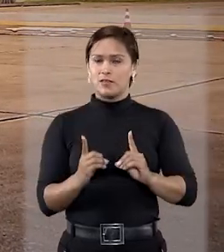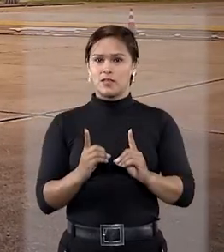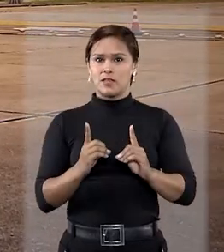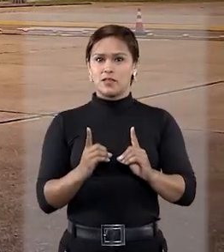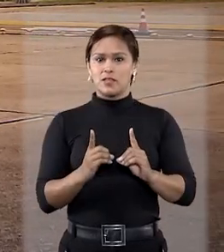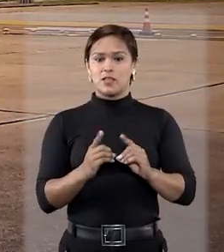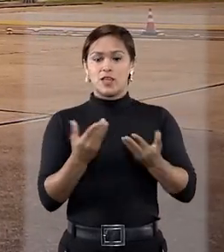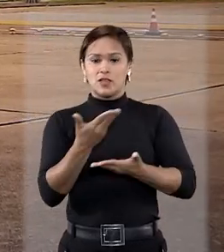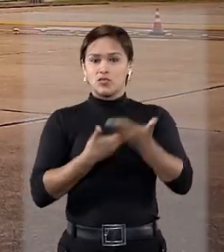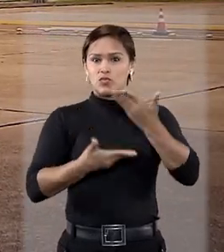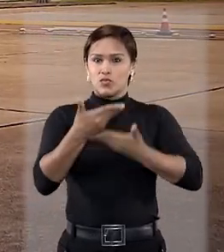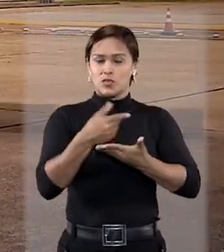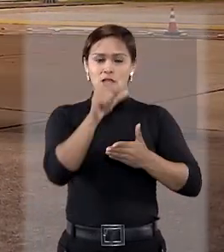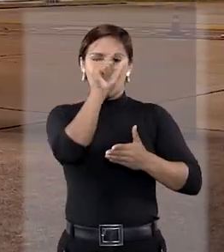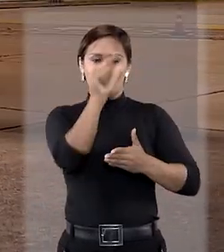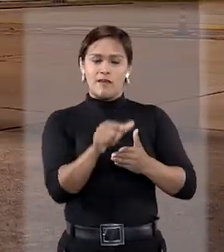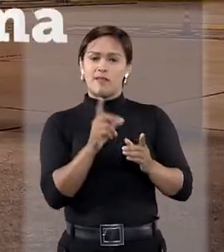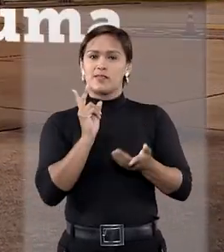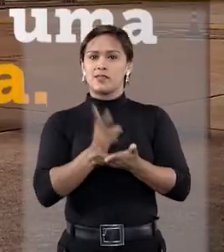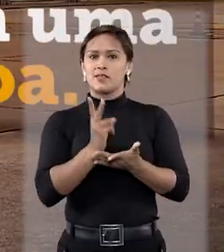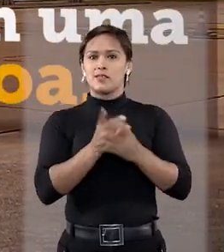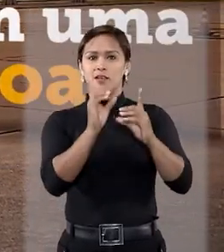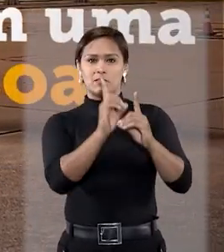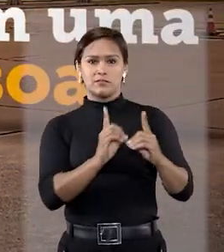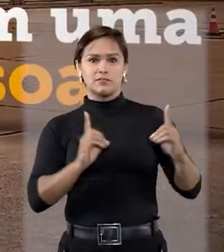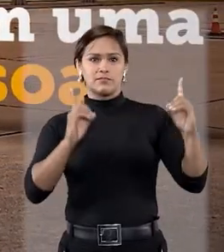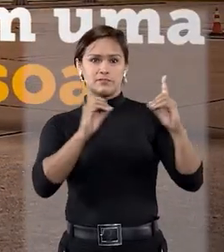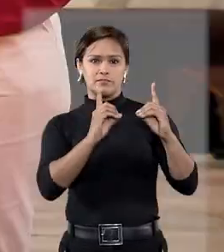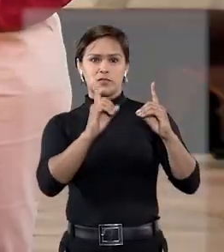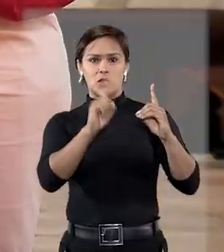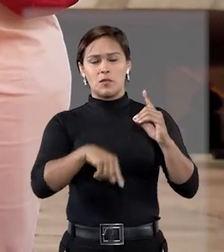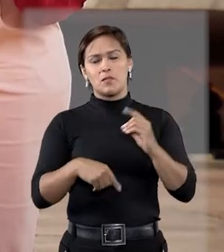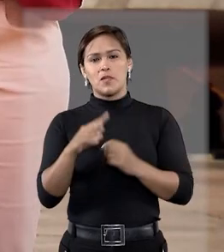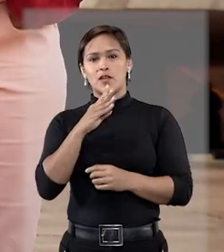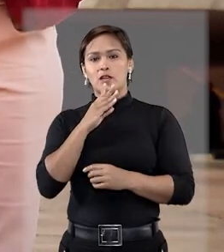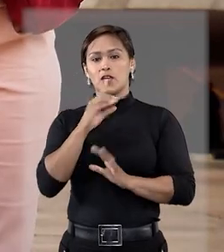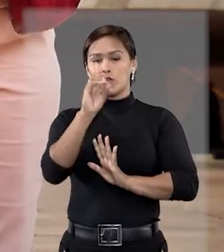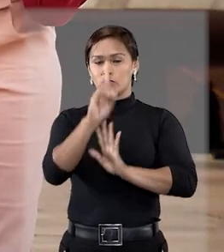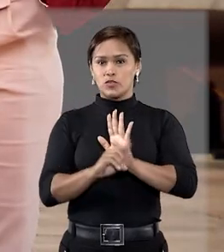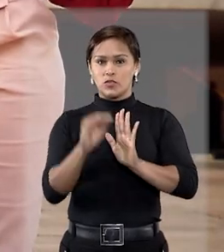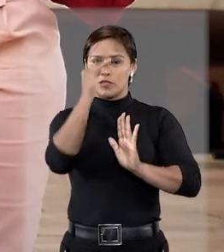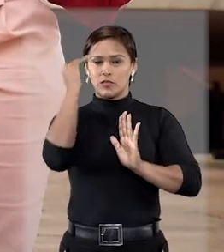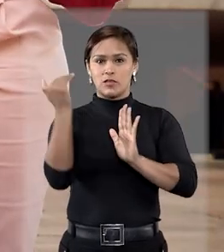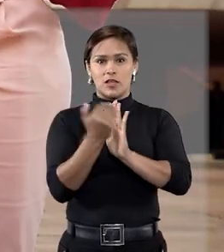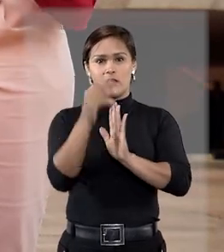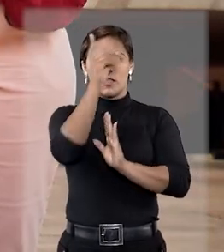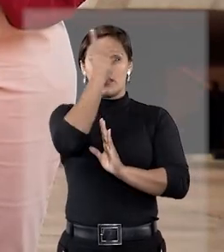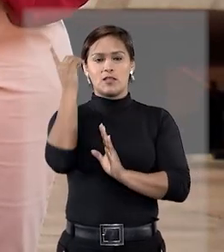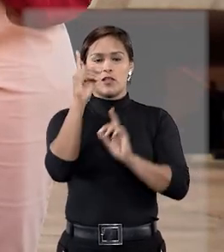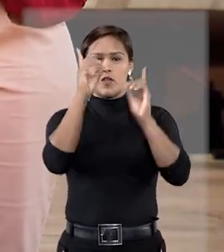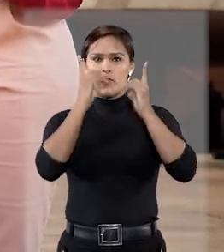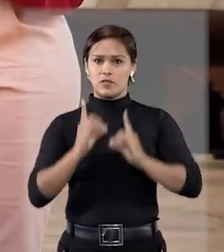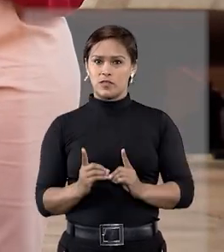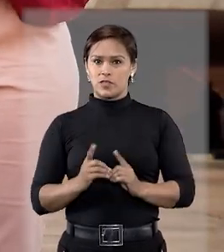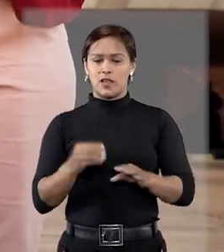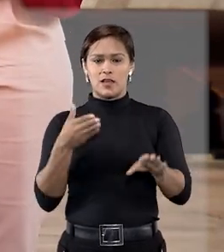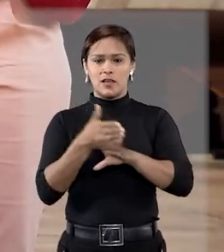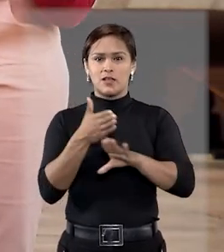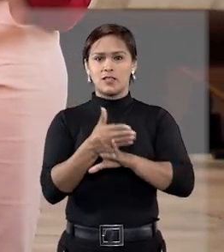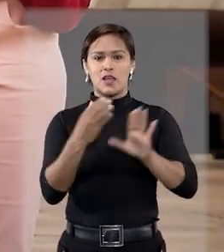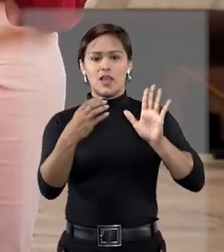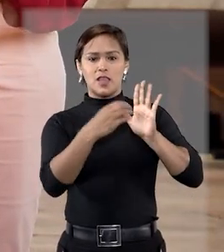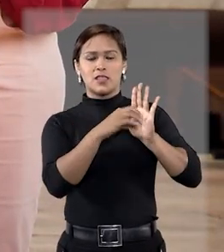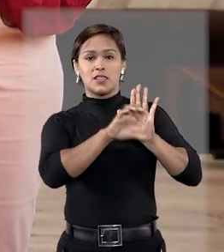deficiência, a sua interação é sempre com uma pessoa. Para conhecer os direitos e deveres da pessoa com deficiência,